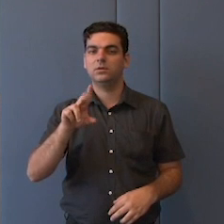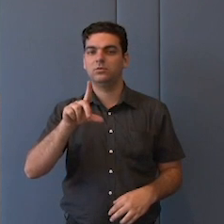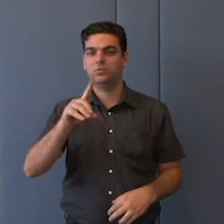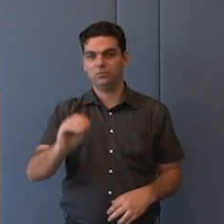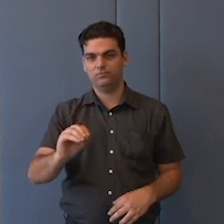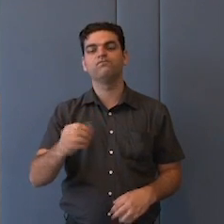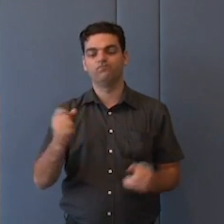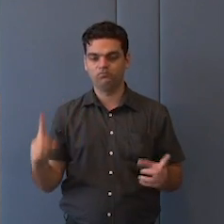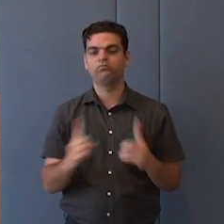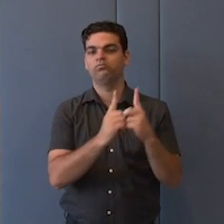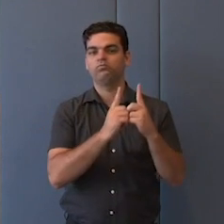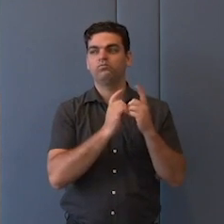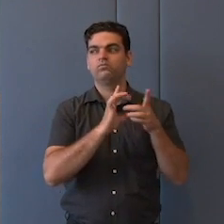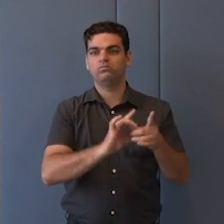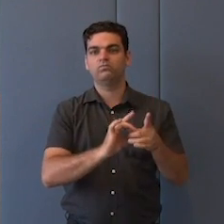máquina.